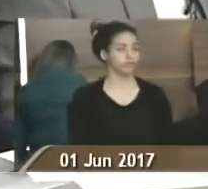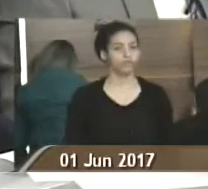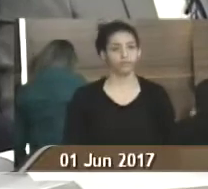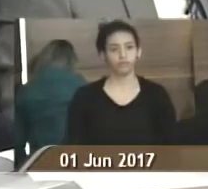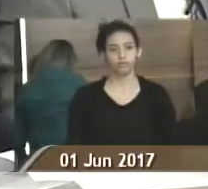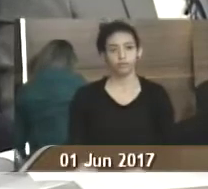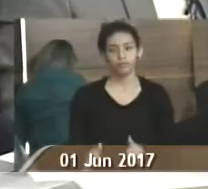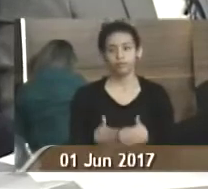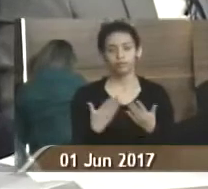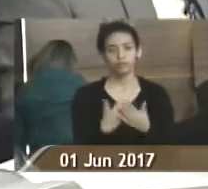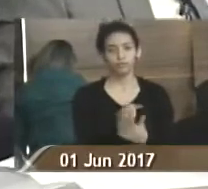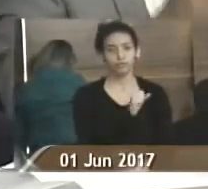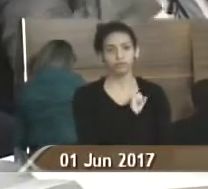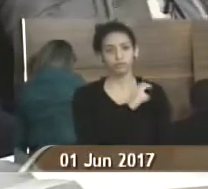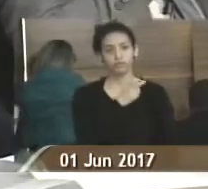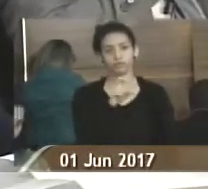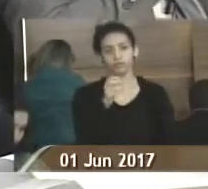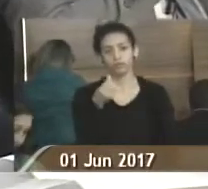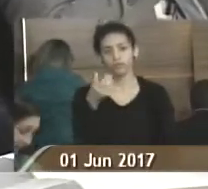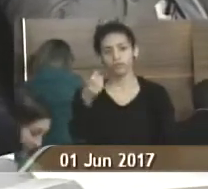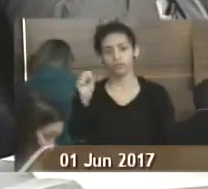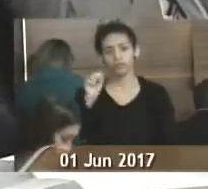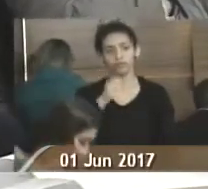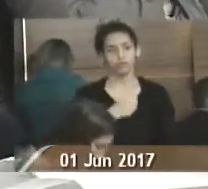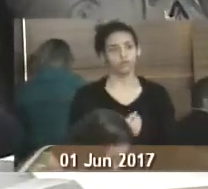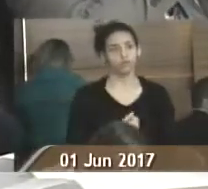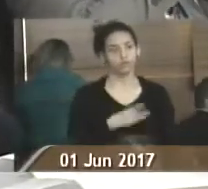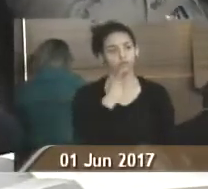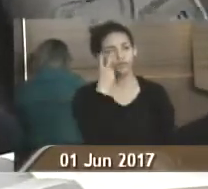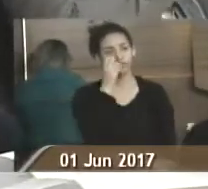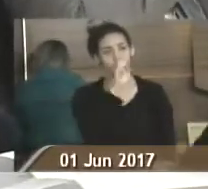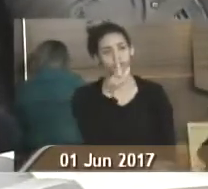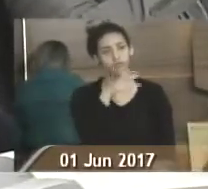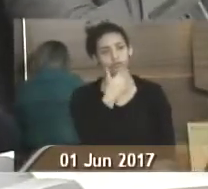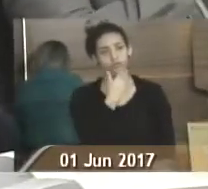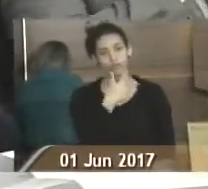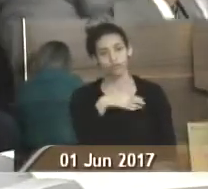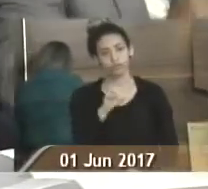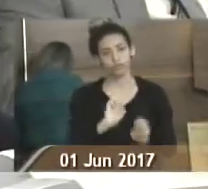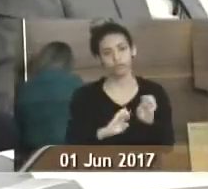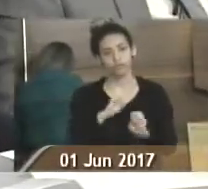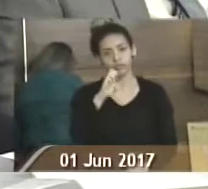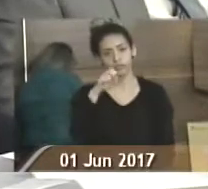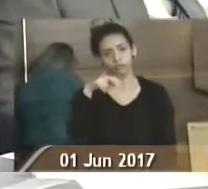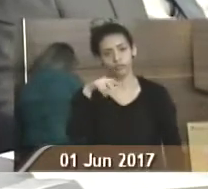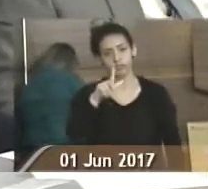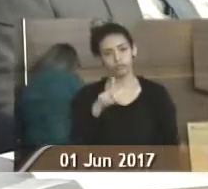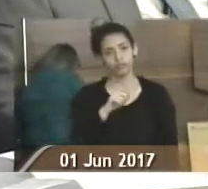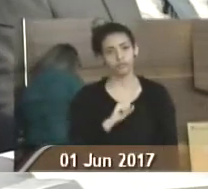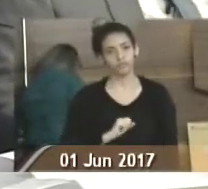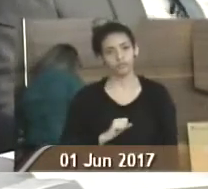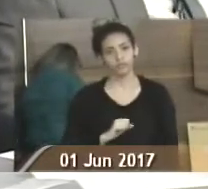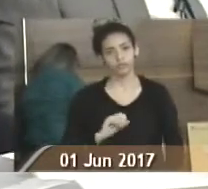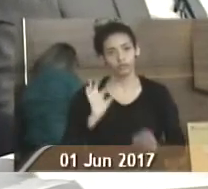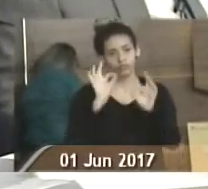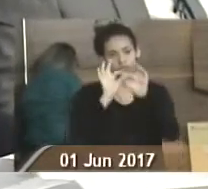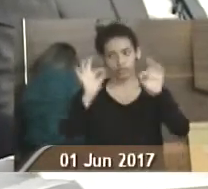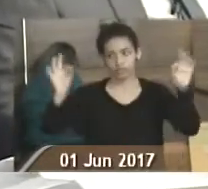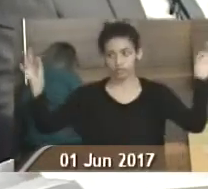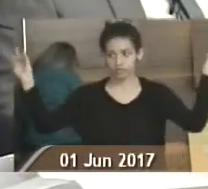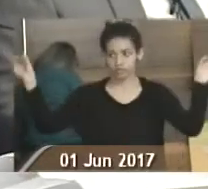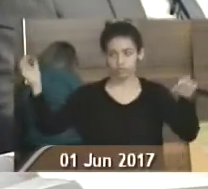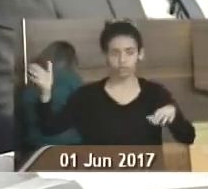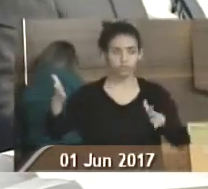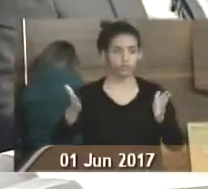Requerimento 568, de 2017. Zé Augusto. Solicitando à empresa de energia elétrica, Enel, a extensão da rede